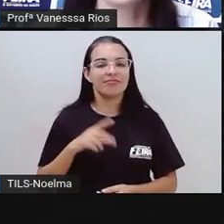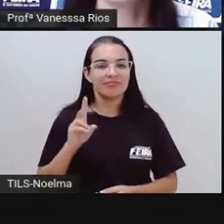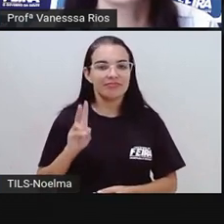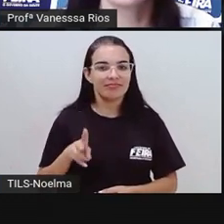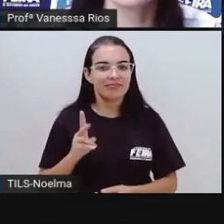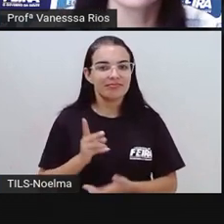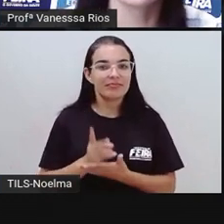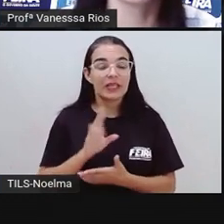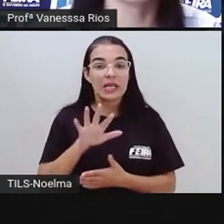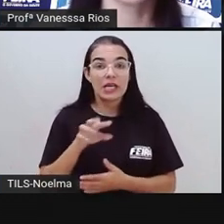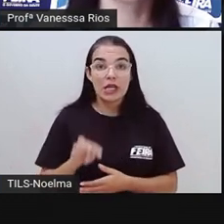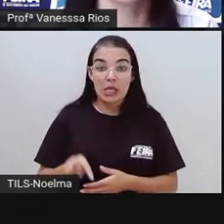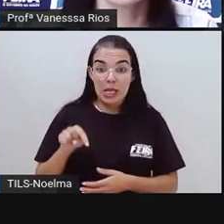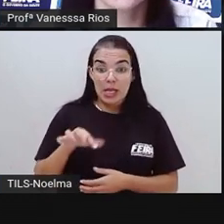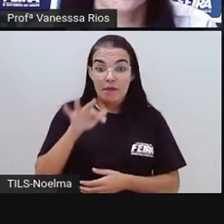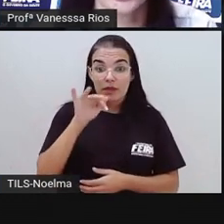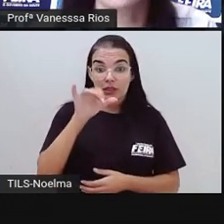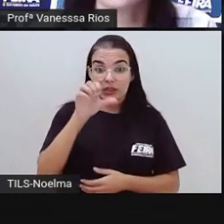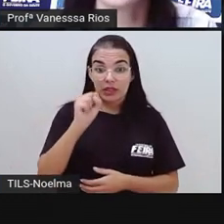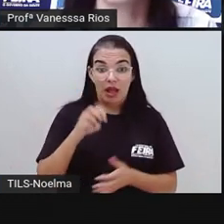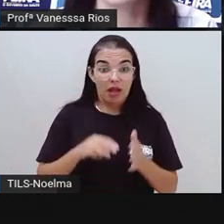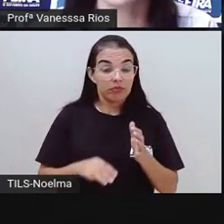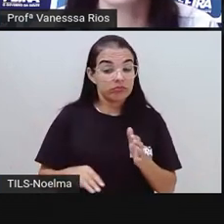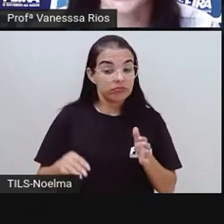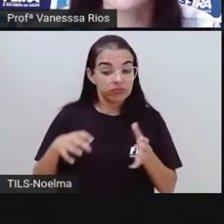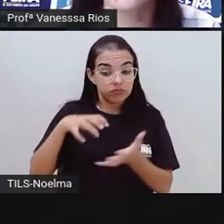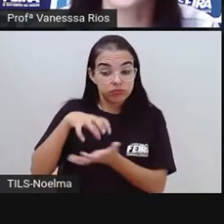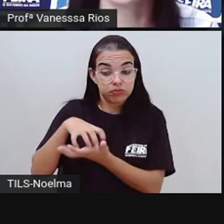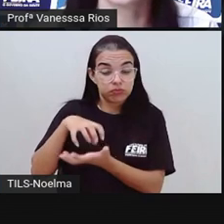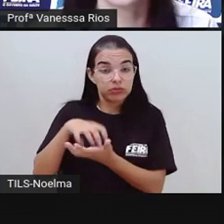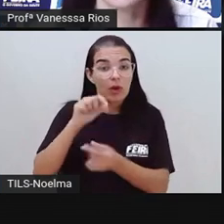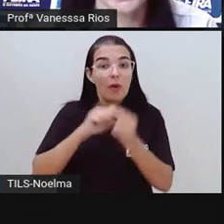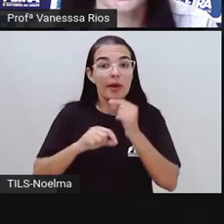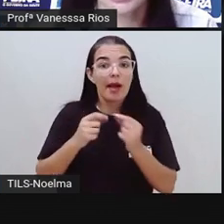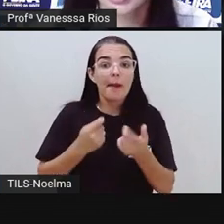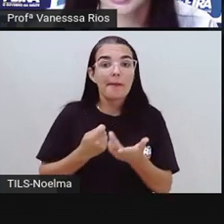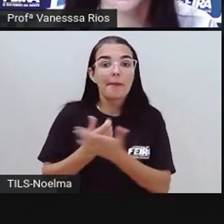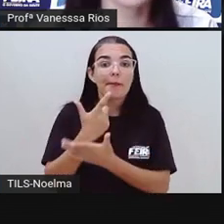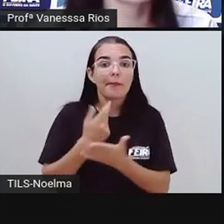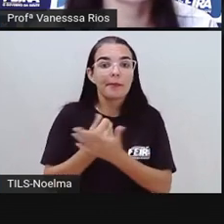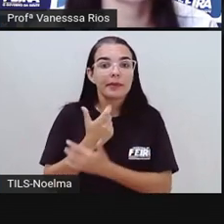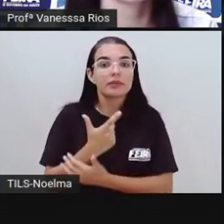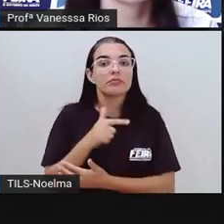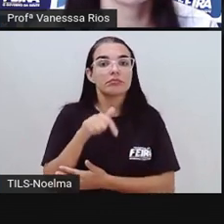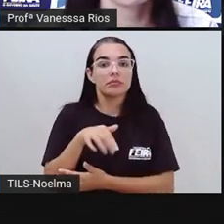três maiores centros de comércio de produtos importados de todo o país.